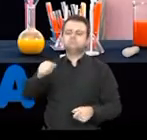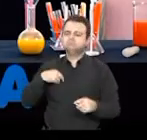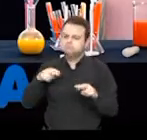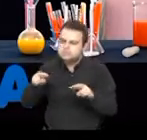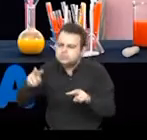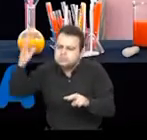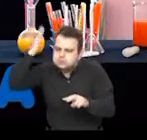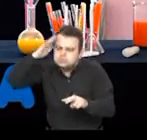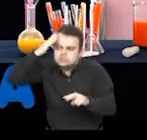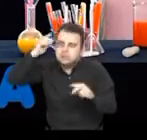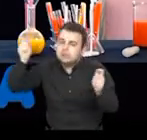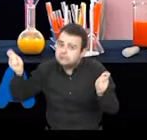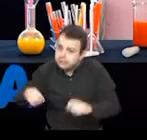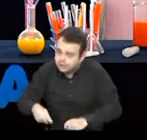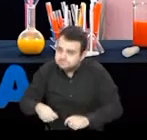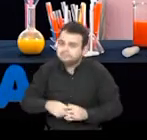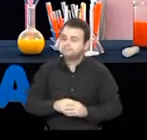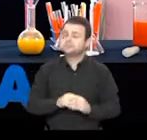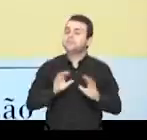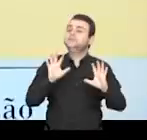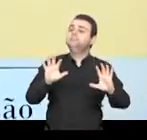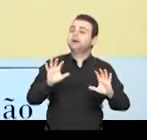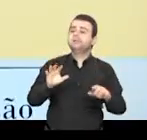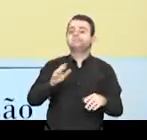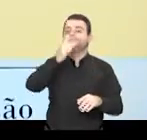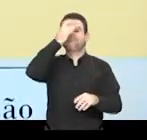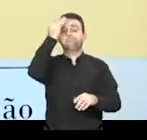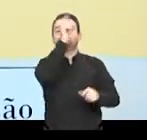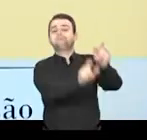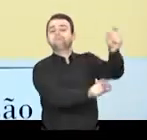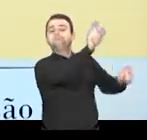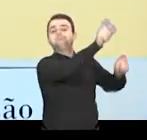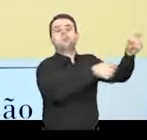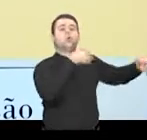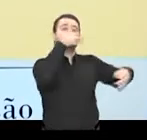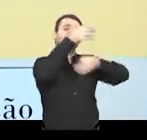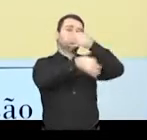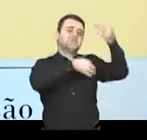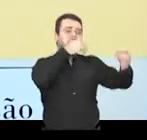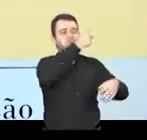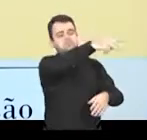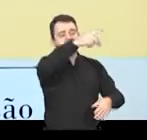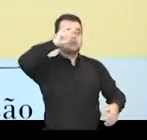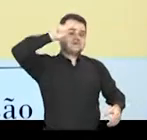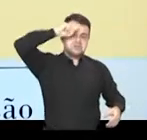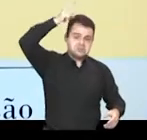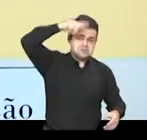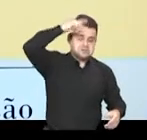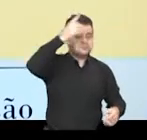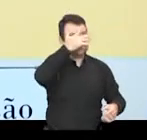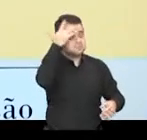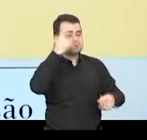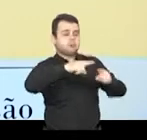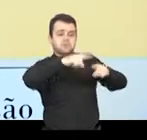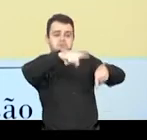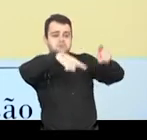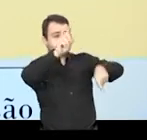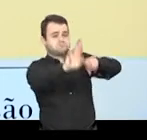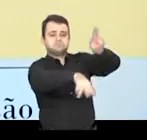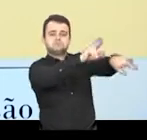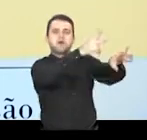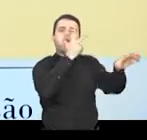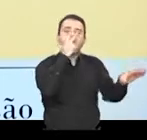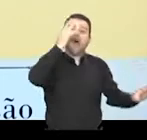Mas nós temos, do outro lado, as opiniões, que elas são subjetivas, variam de pessoa para pessoa.